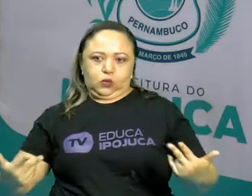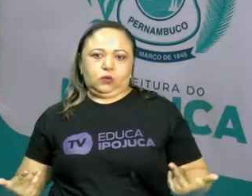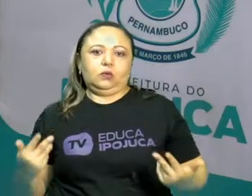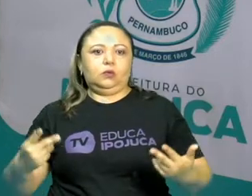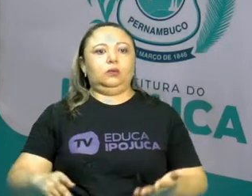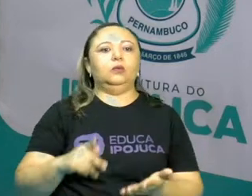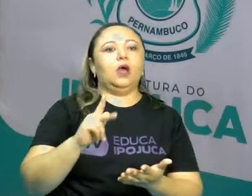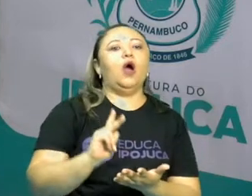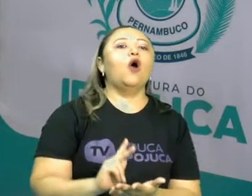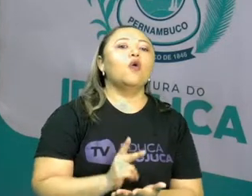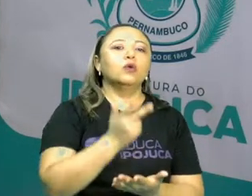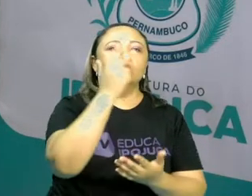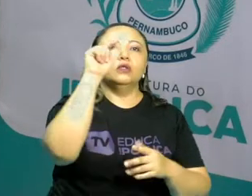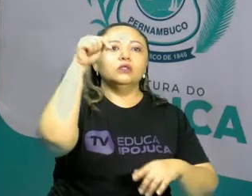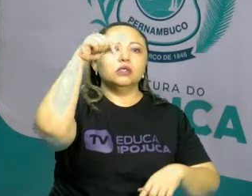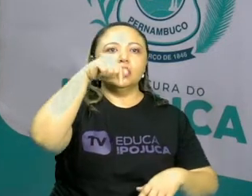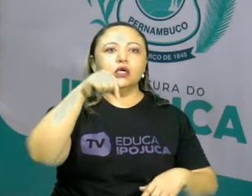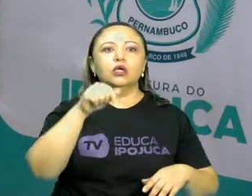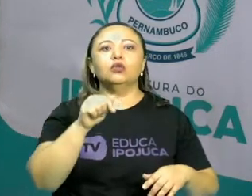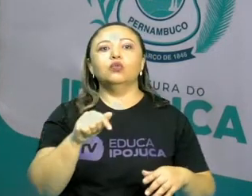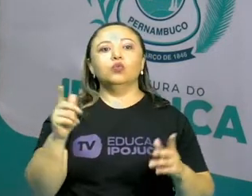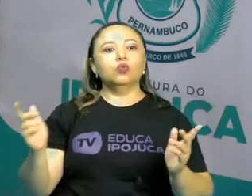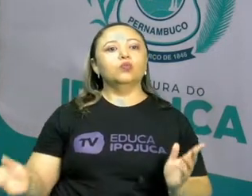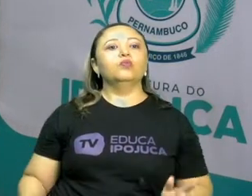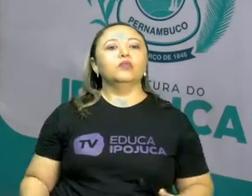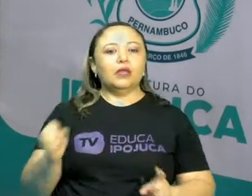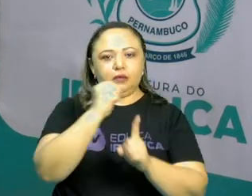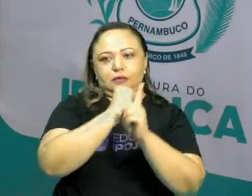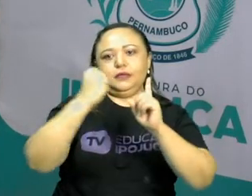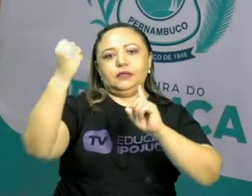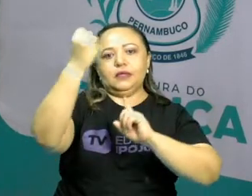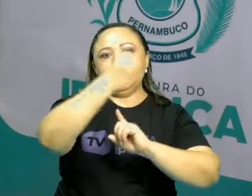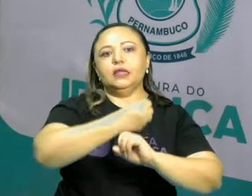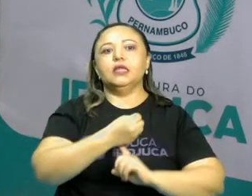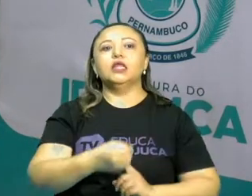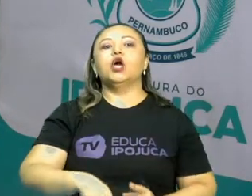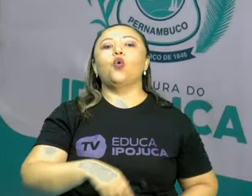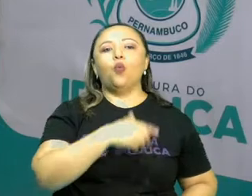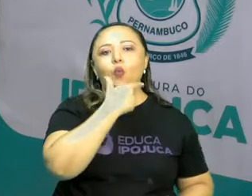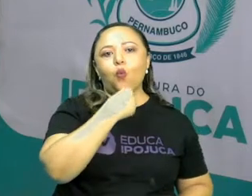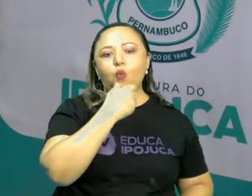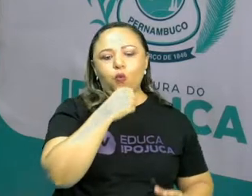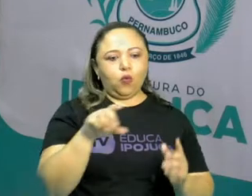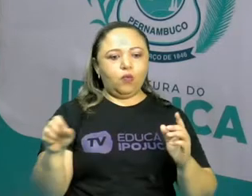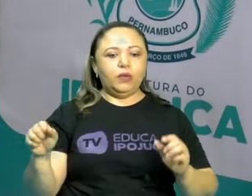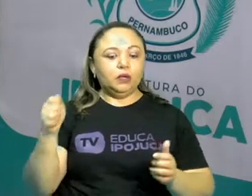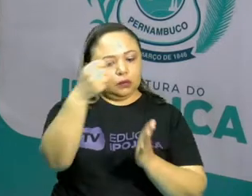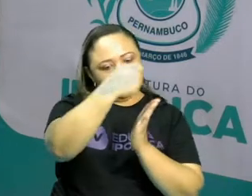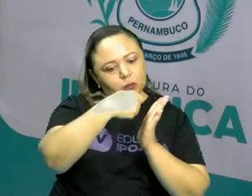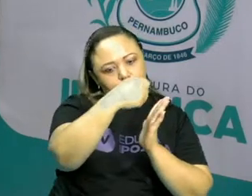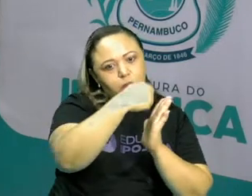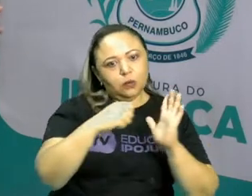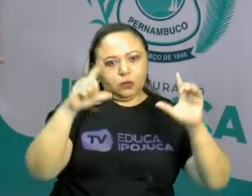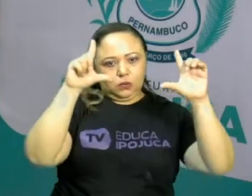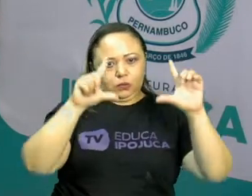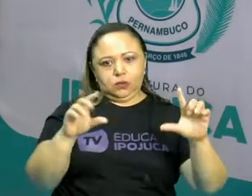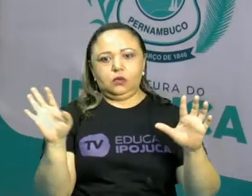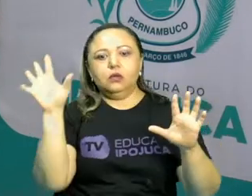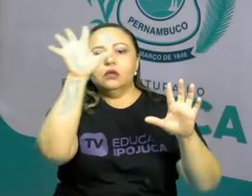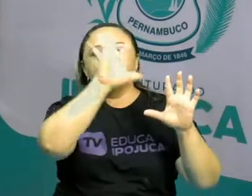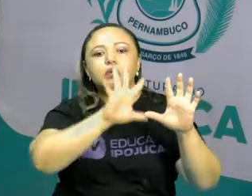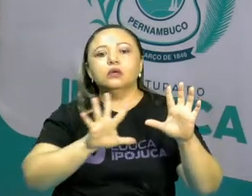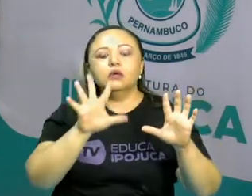discutido na atualidade, O chargista, né? Ele se inteira dessas notícias e a partir dessas